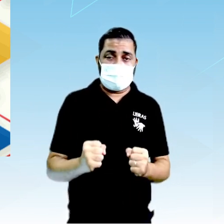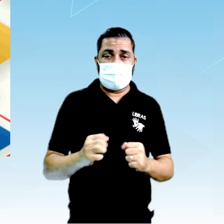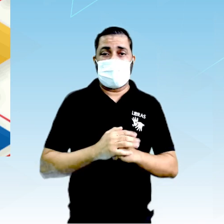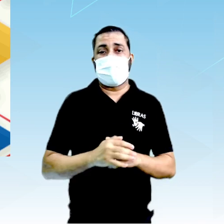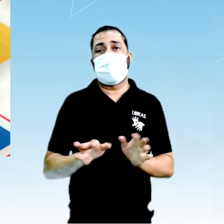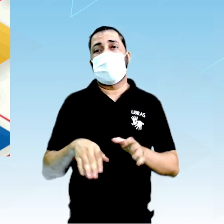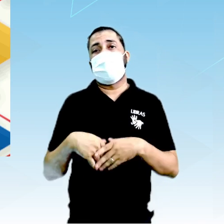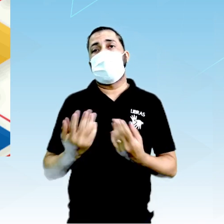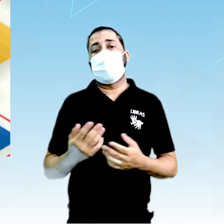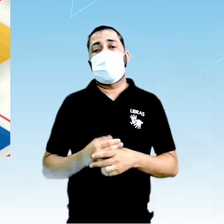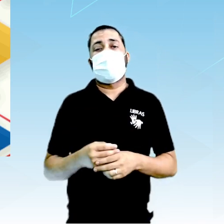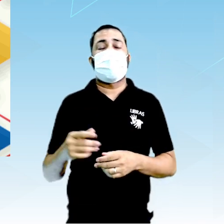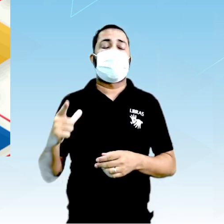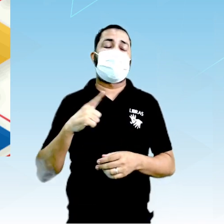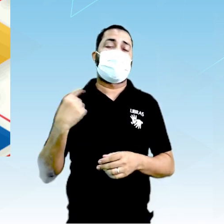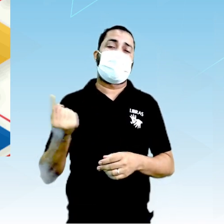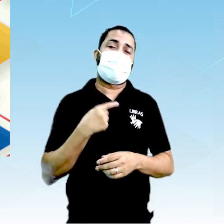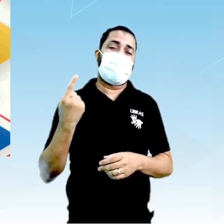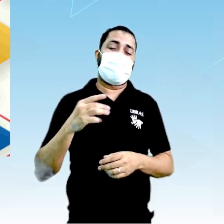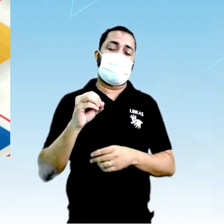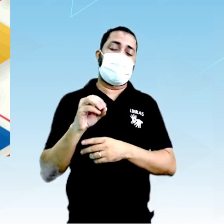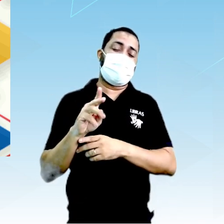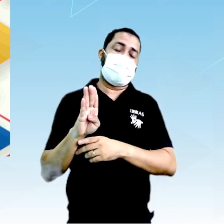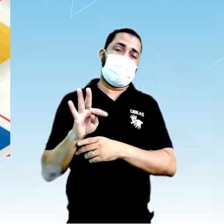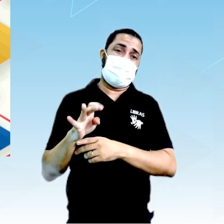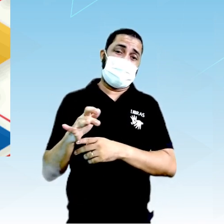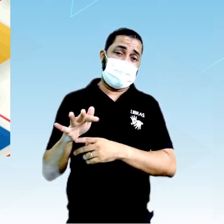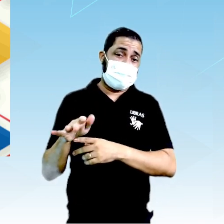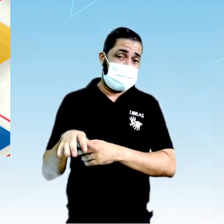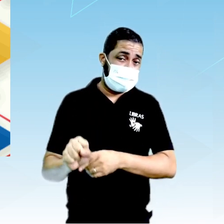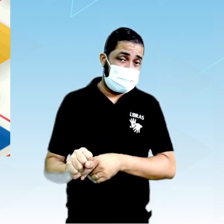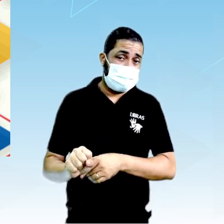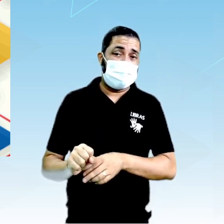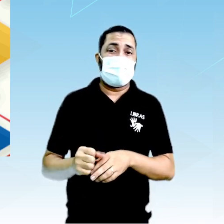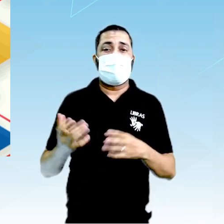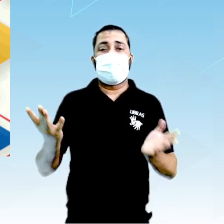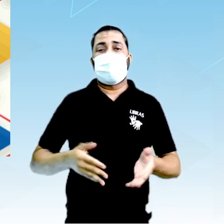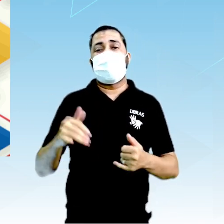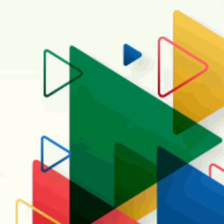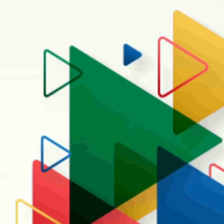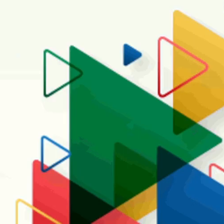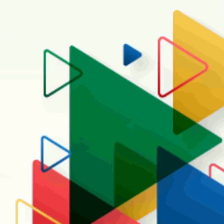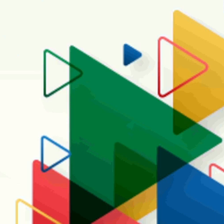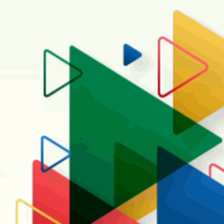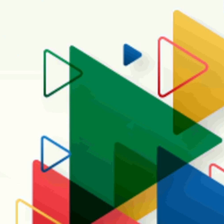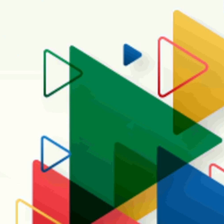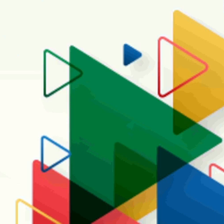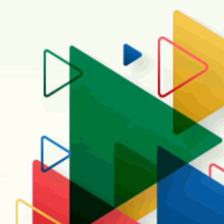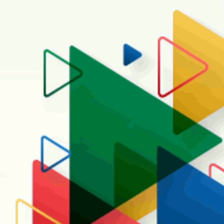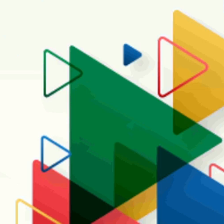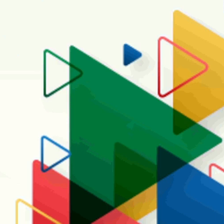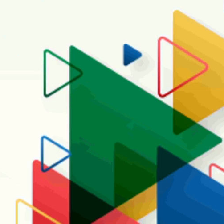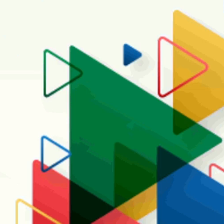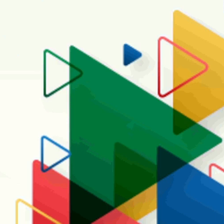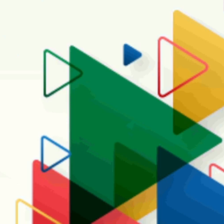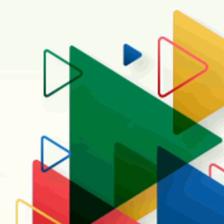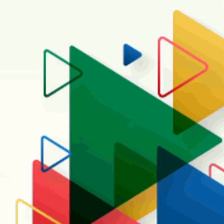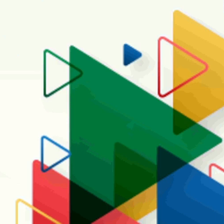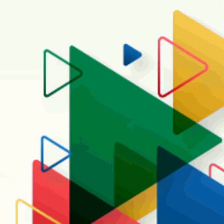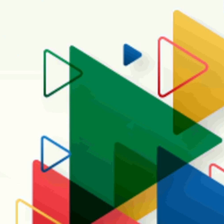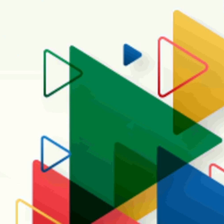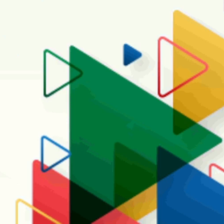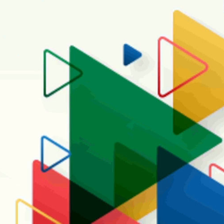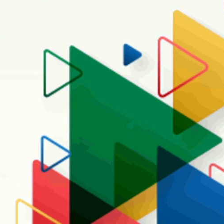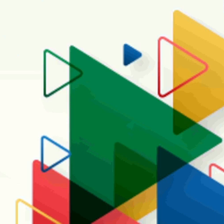Daí é onde vem os nossos orbitais. Hoje, a química está tão avançada ao ponto de muitas